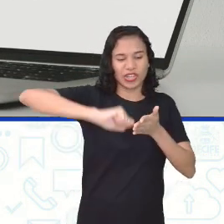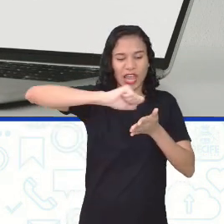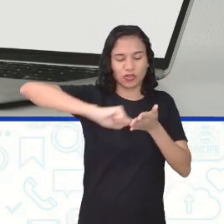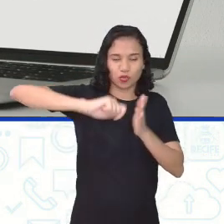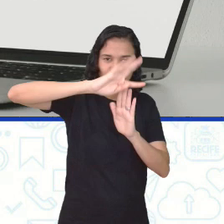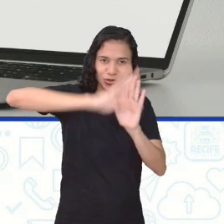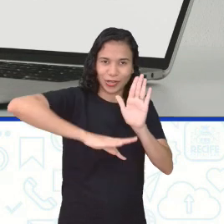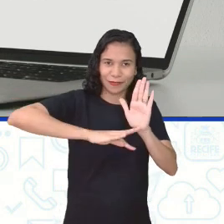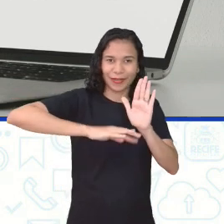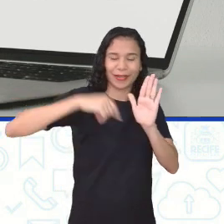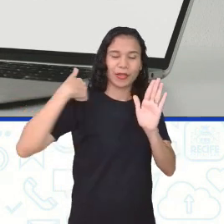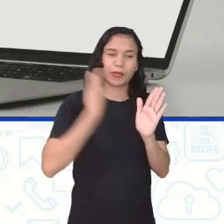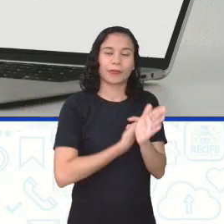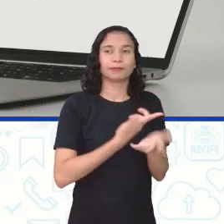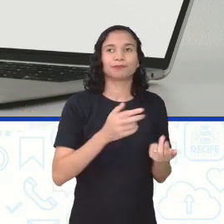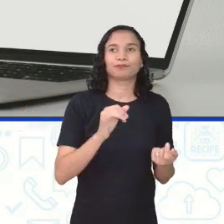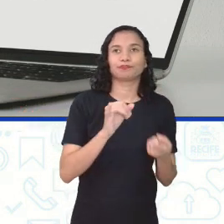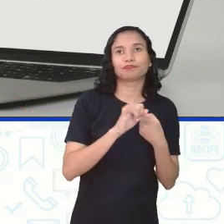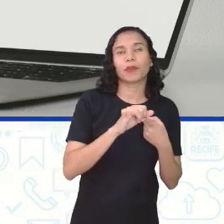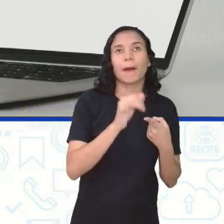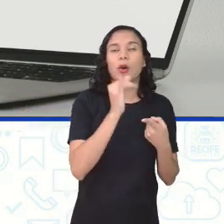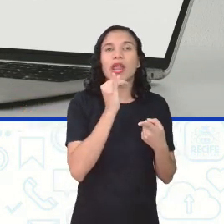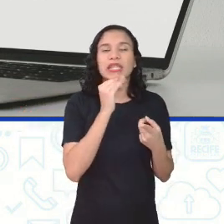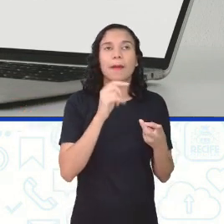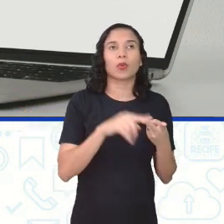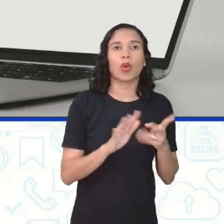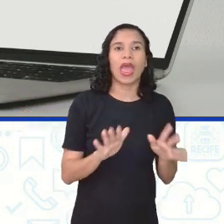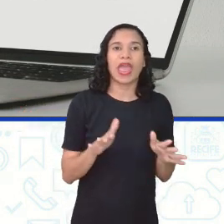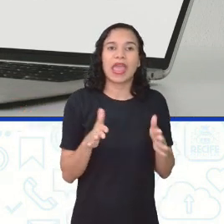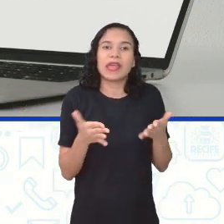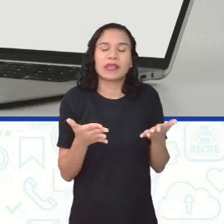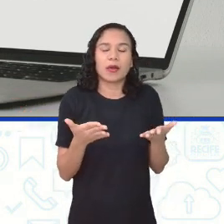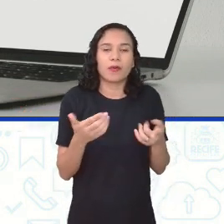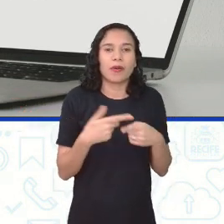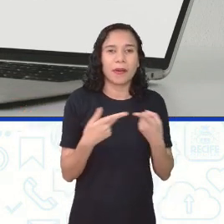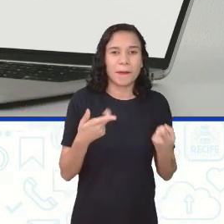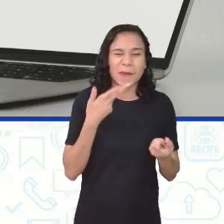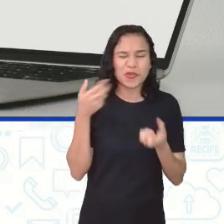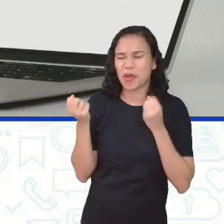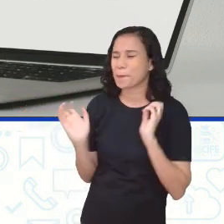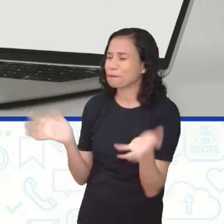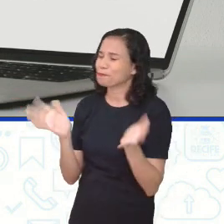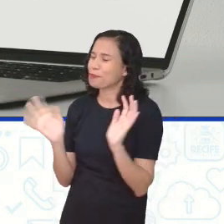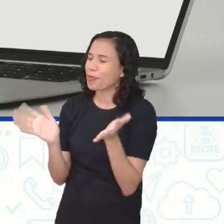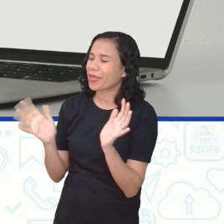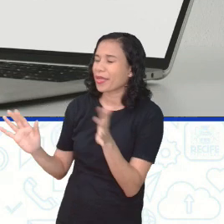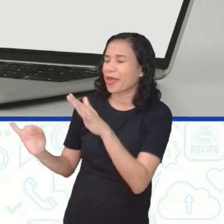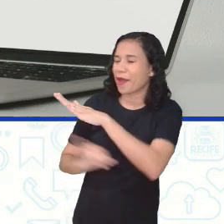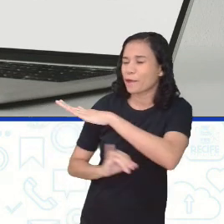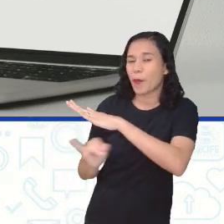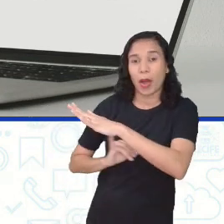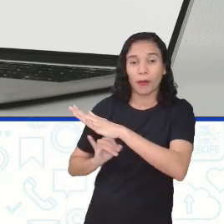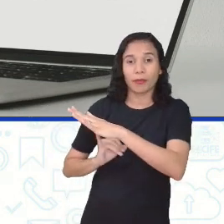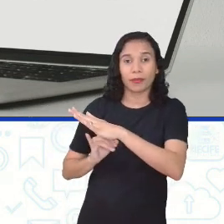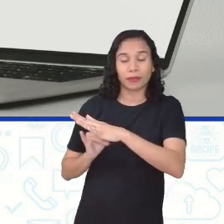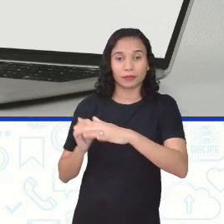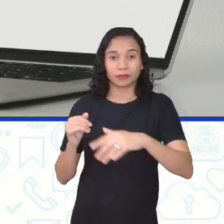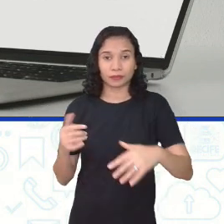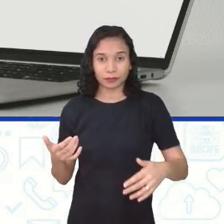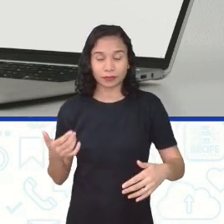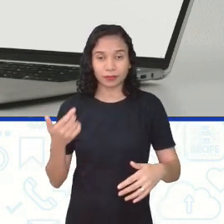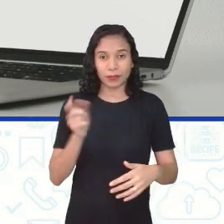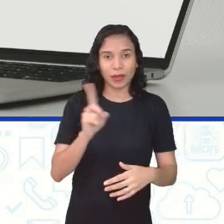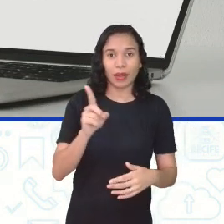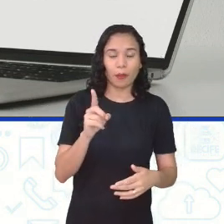assim e daí, por exemplo. Então, mas na fala, principalmente em ambientes informais. aí, de novo, não é porque é